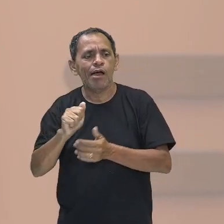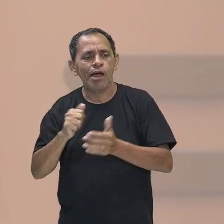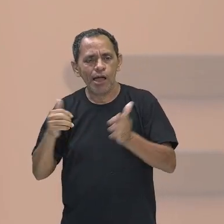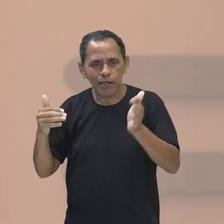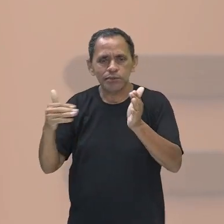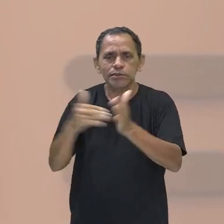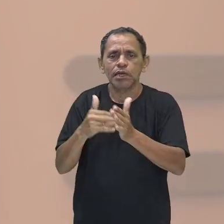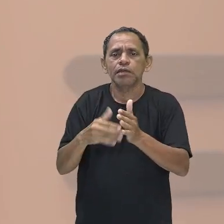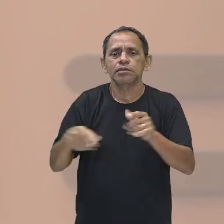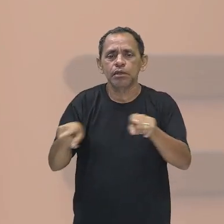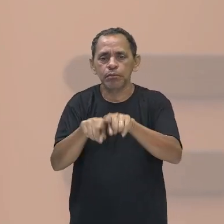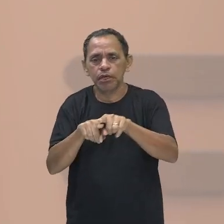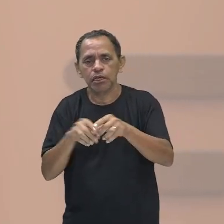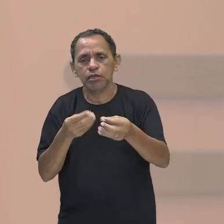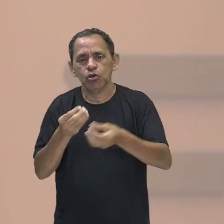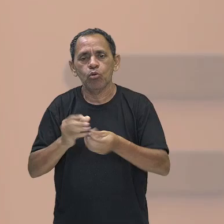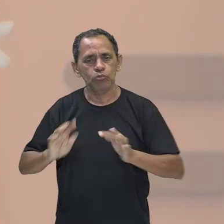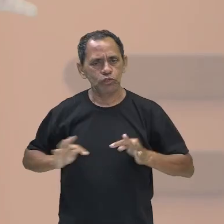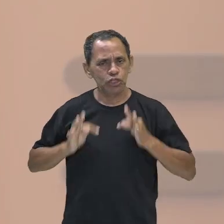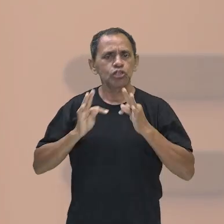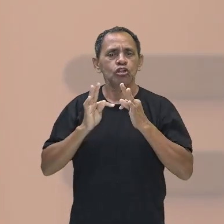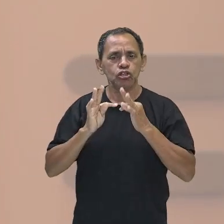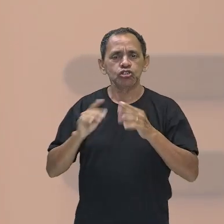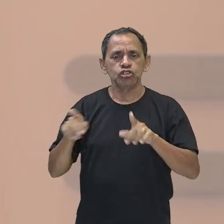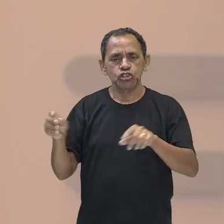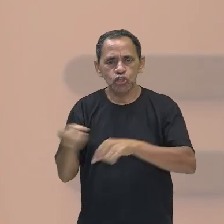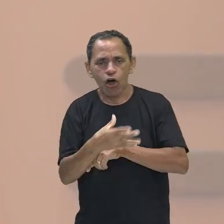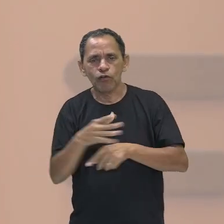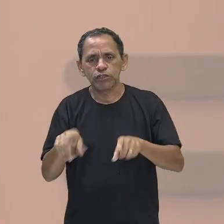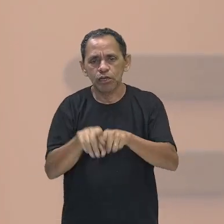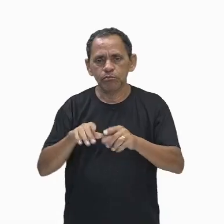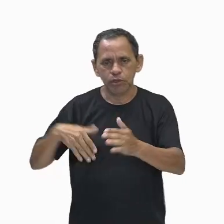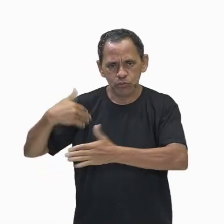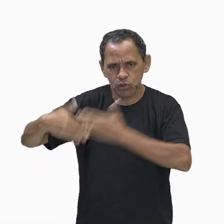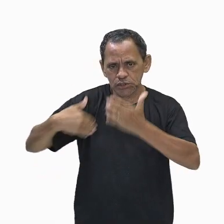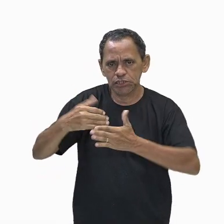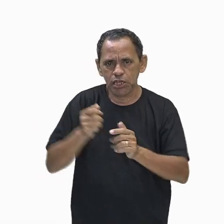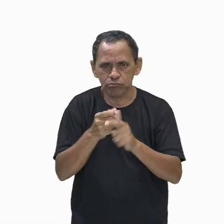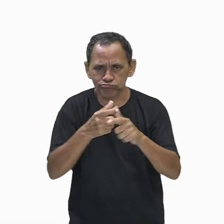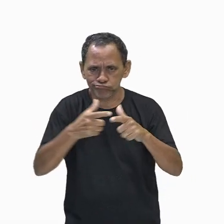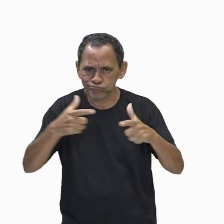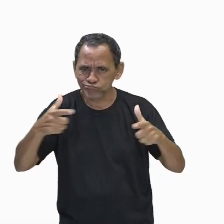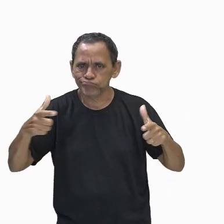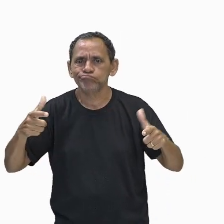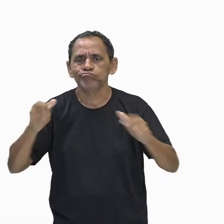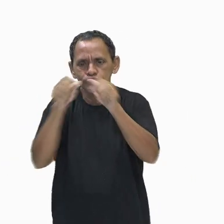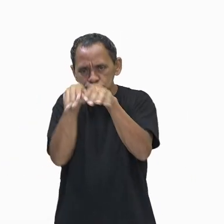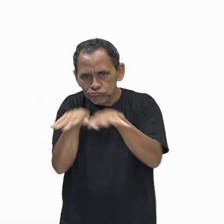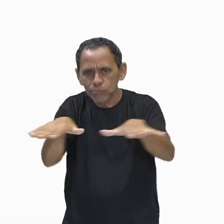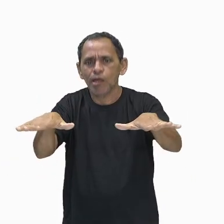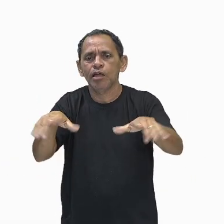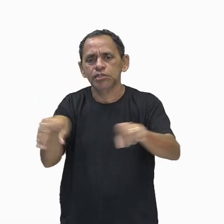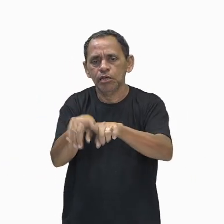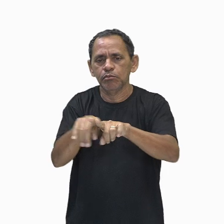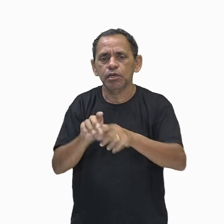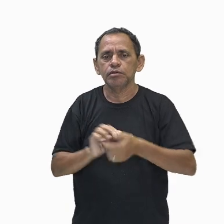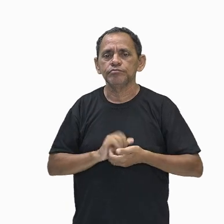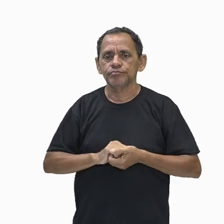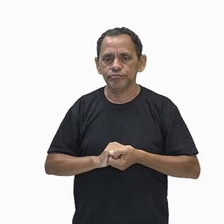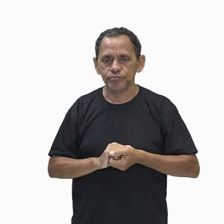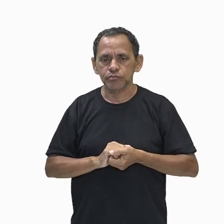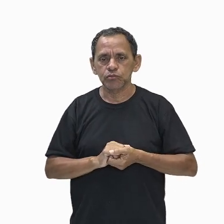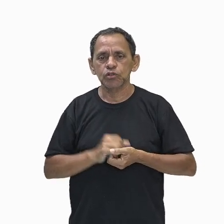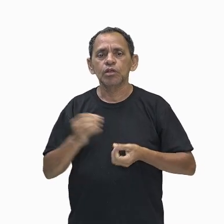tecnologia que eles também aprendem. E, aí, a gente começa, então, esse processo de expansão territorial, aí, do Egito. Temos, então, aí, o